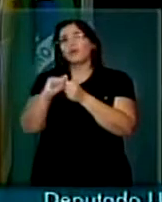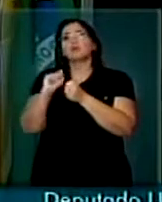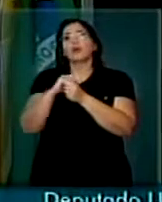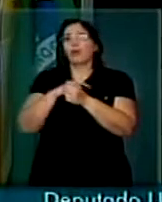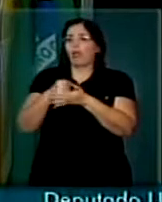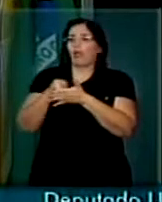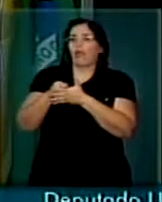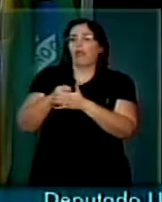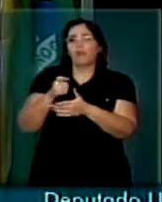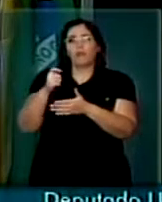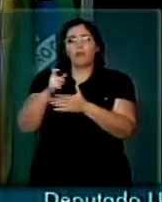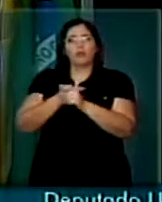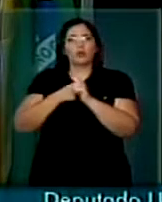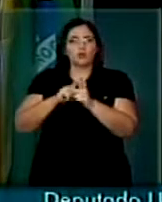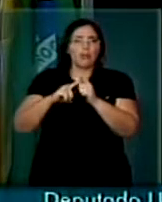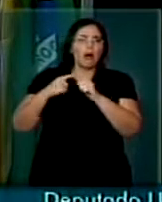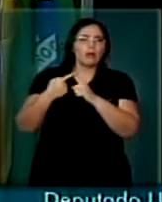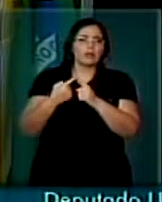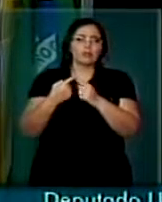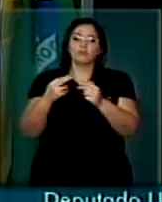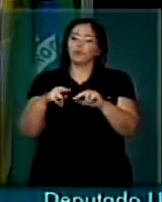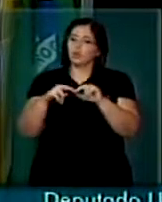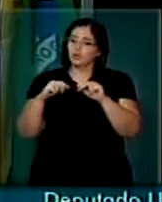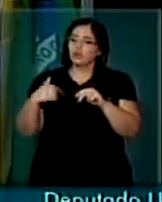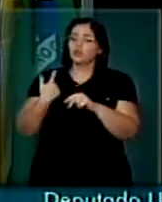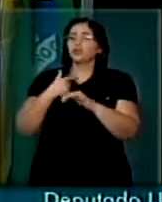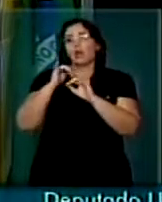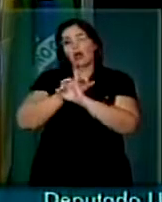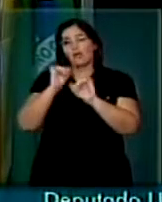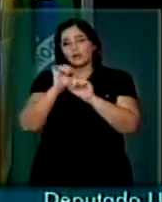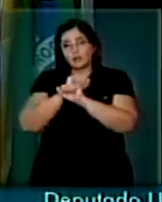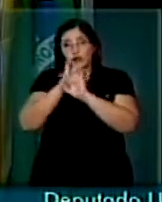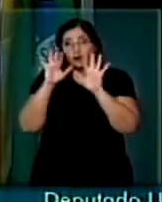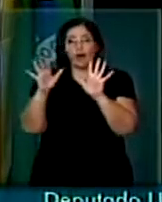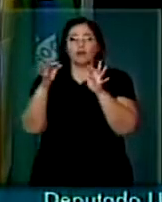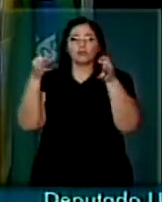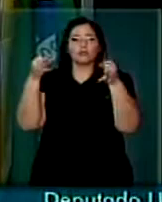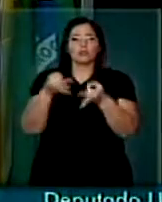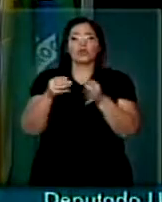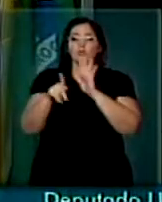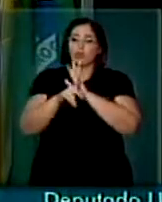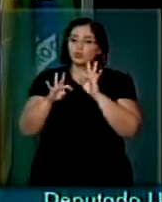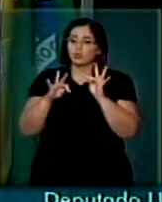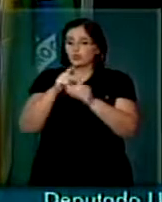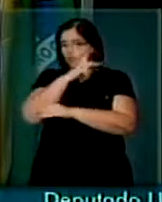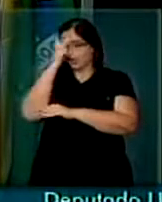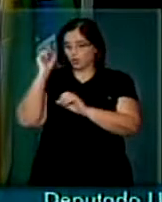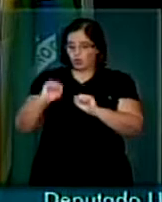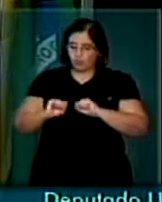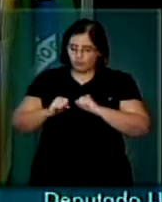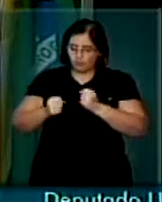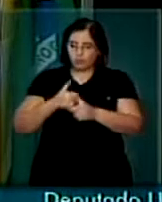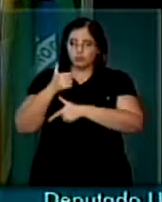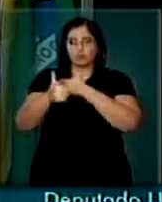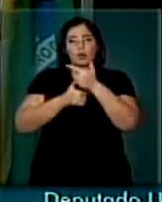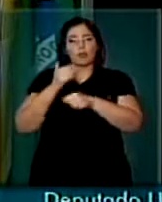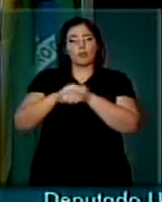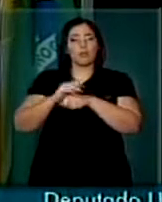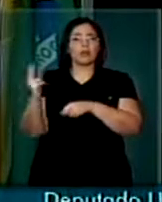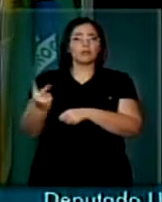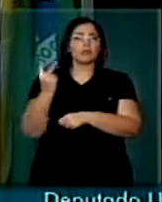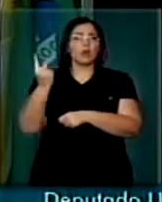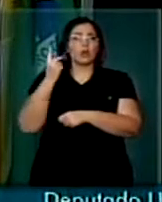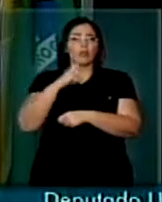penalizado. Com isso, estamos dando um recado claro e cabal àqueles que se dedicam às atividades de maior valor